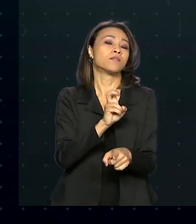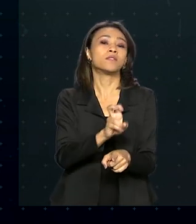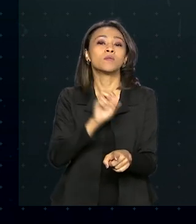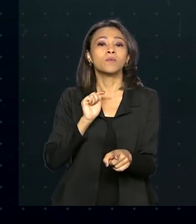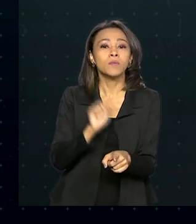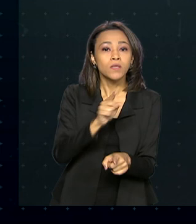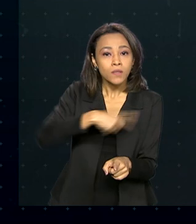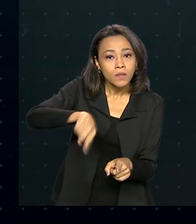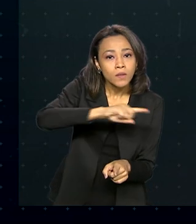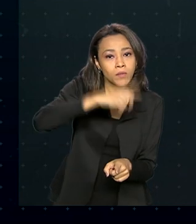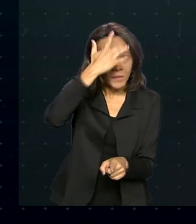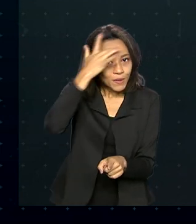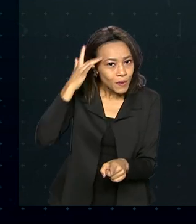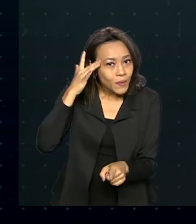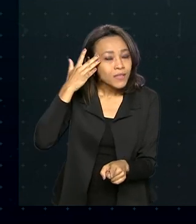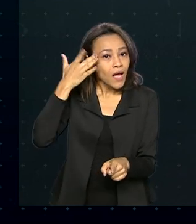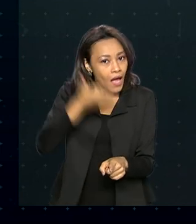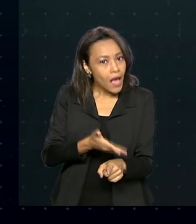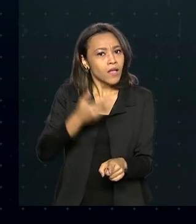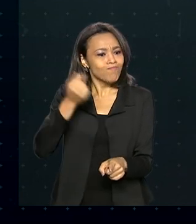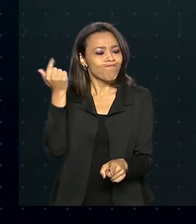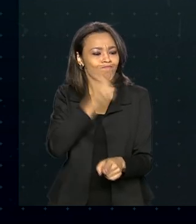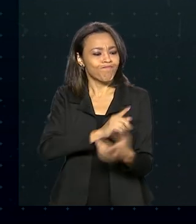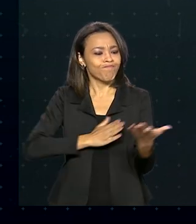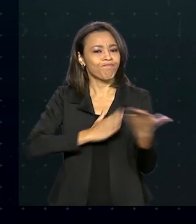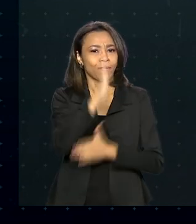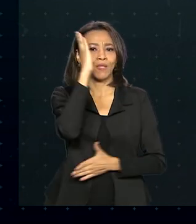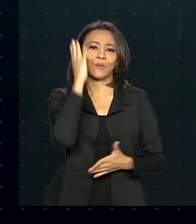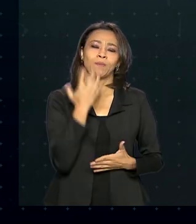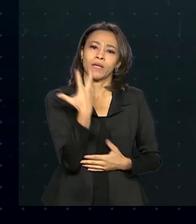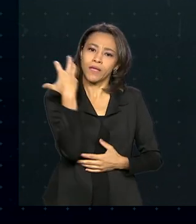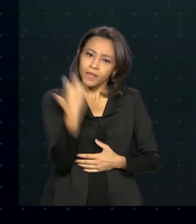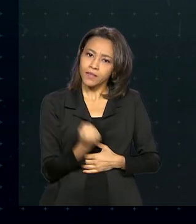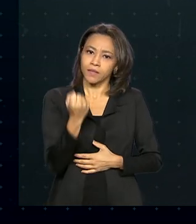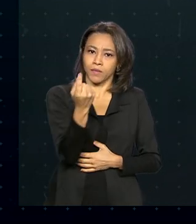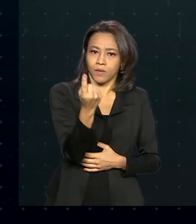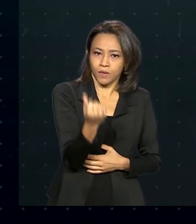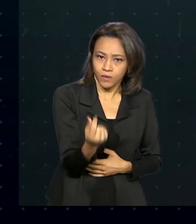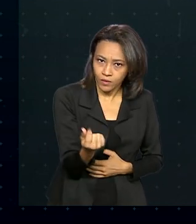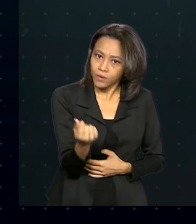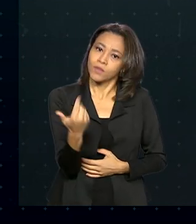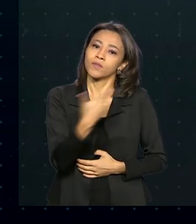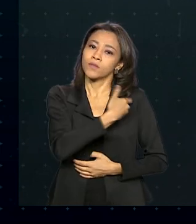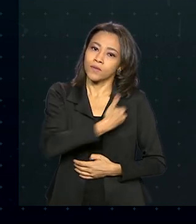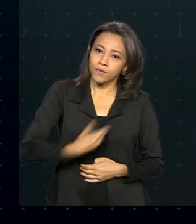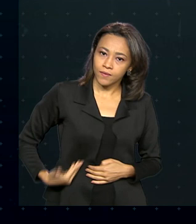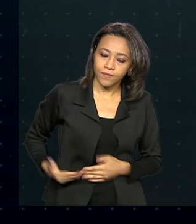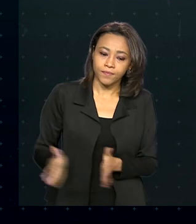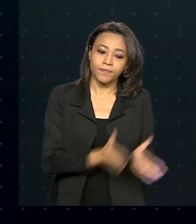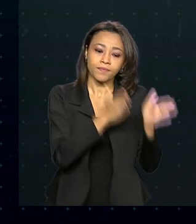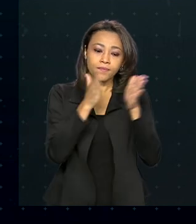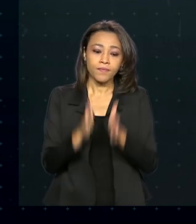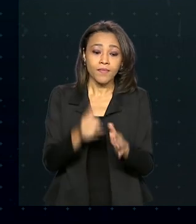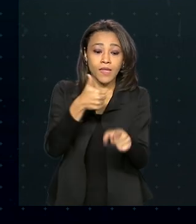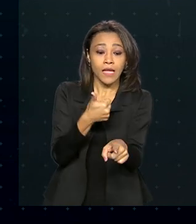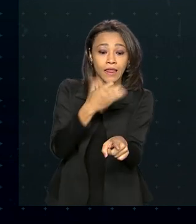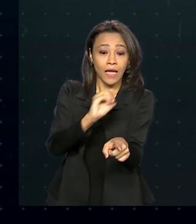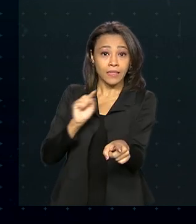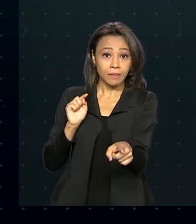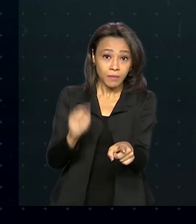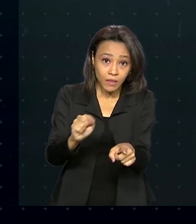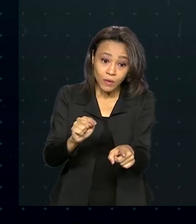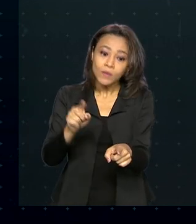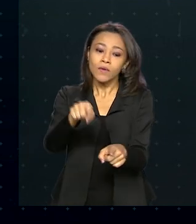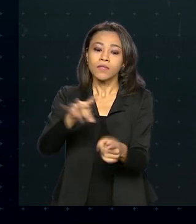que foram agora consideradas elegíveis para receber o auxílio emergencial. 10 mil após inscrição via